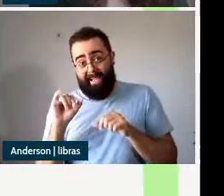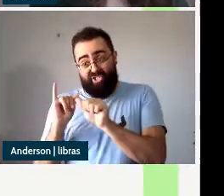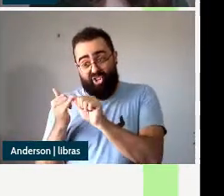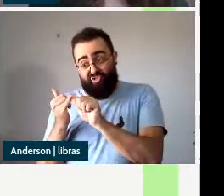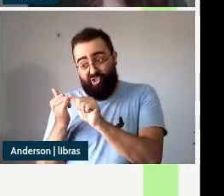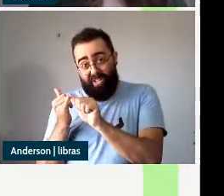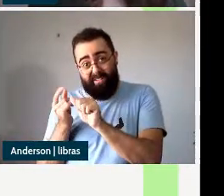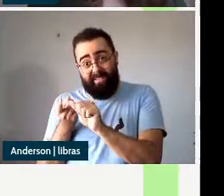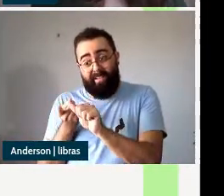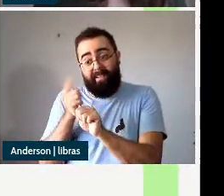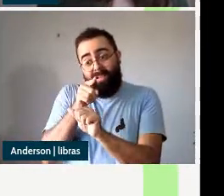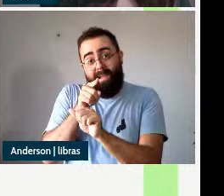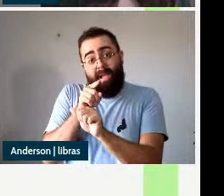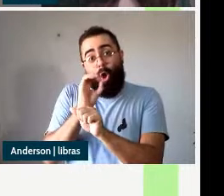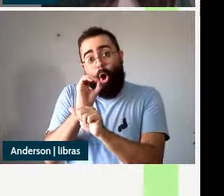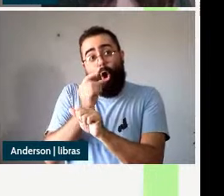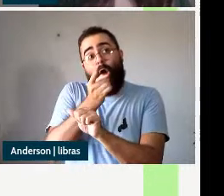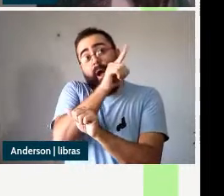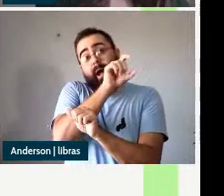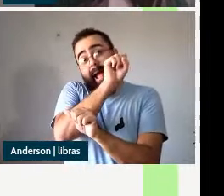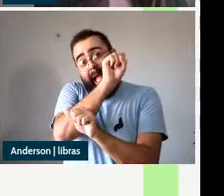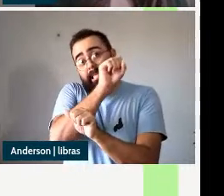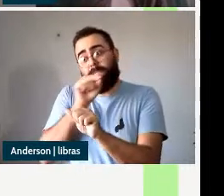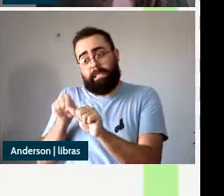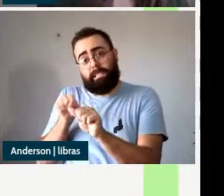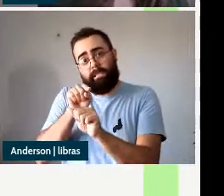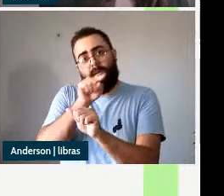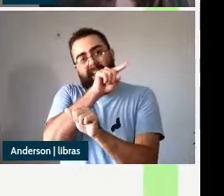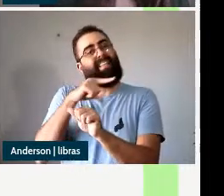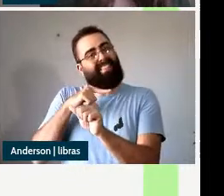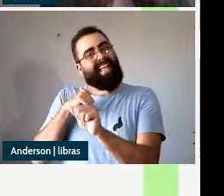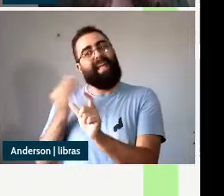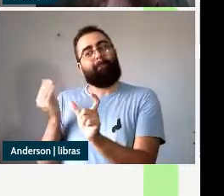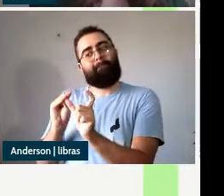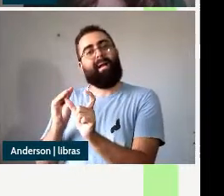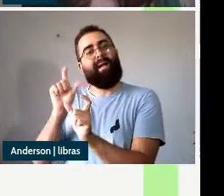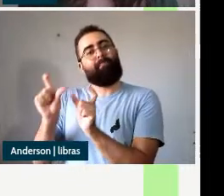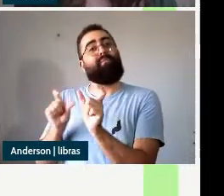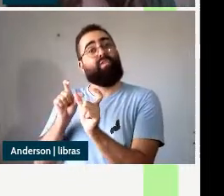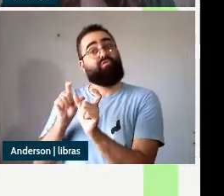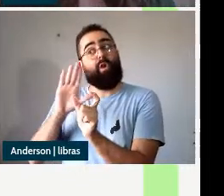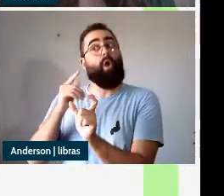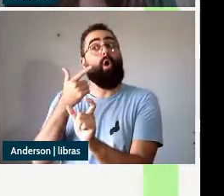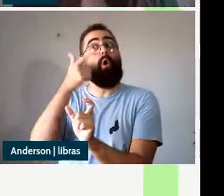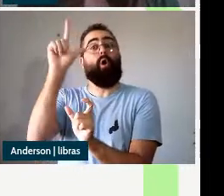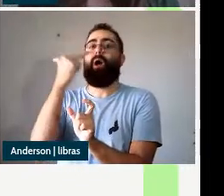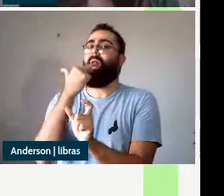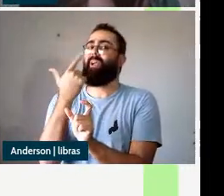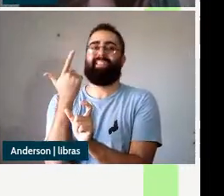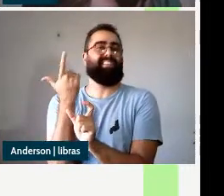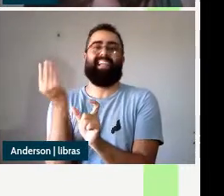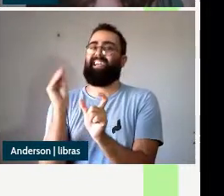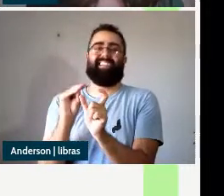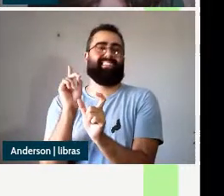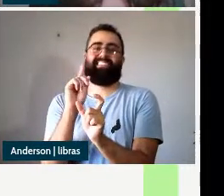seja uma língua que evidencia morfologicamente diferentemente do que acontece no inglês por exemplo